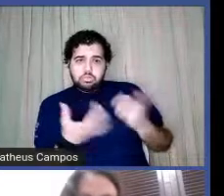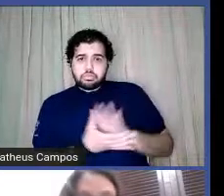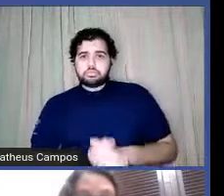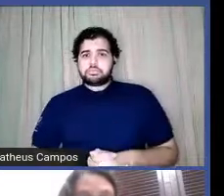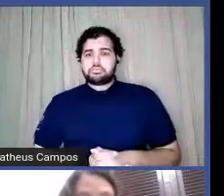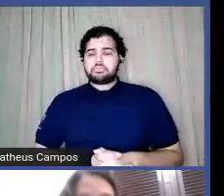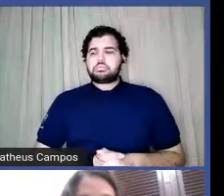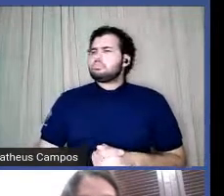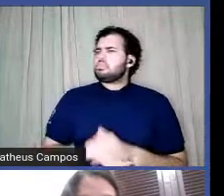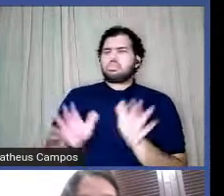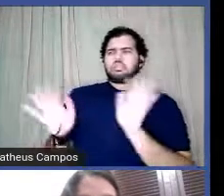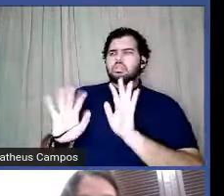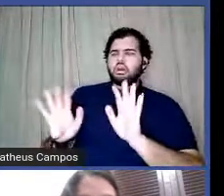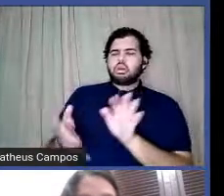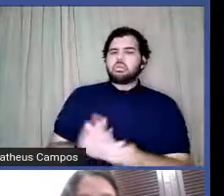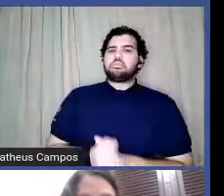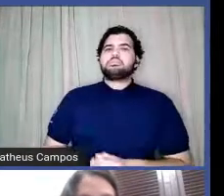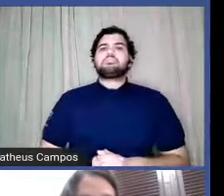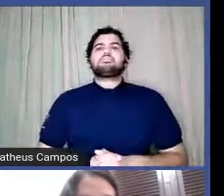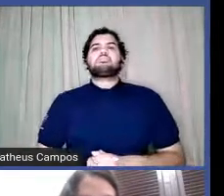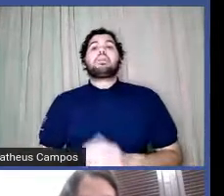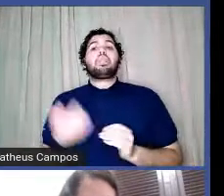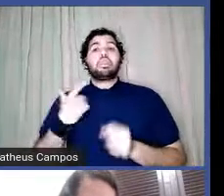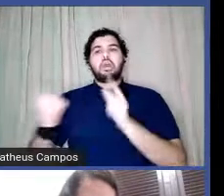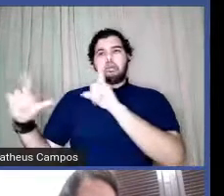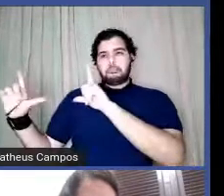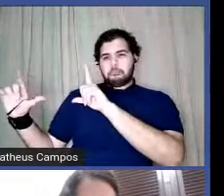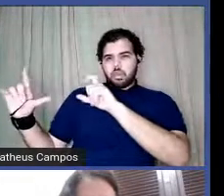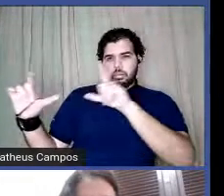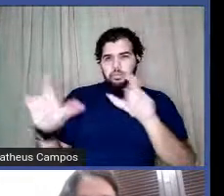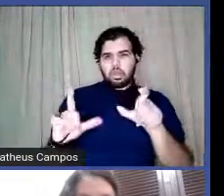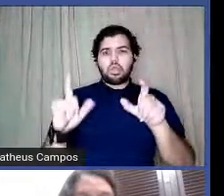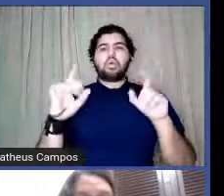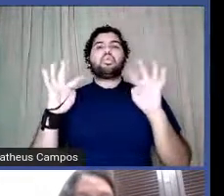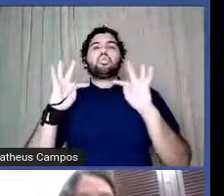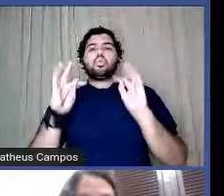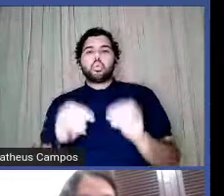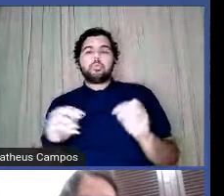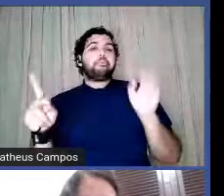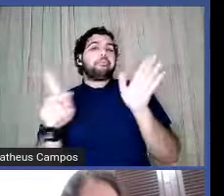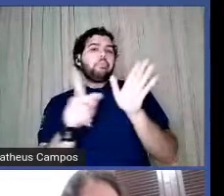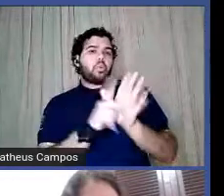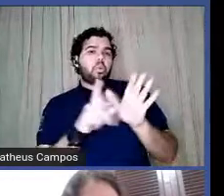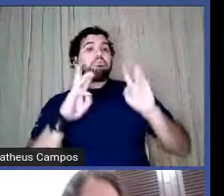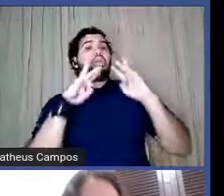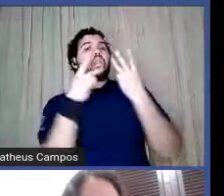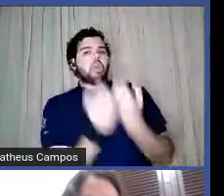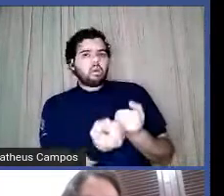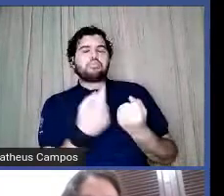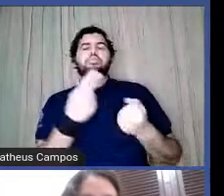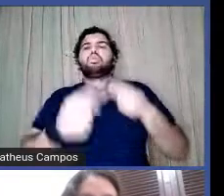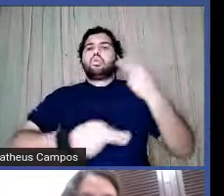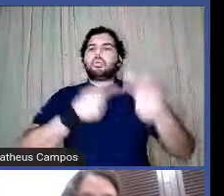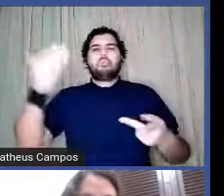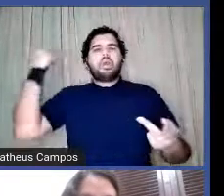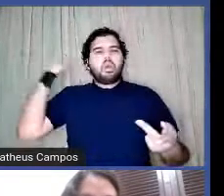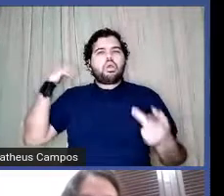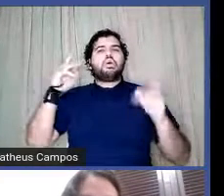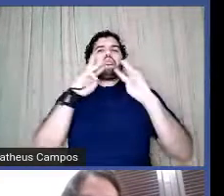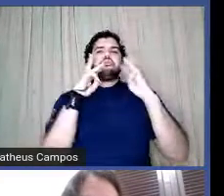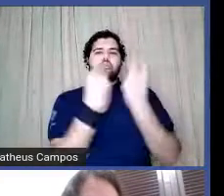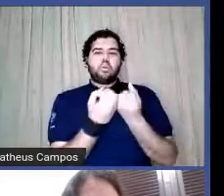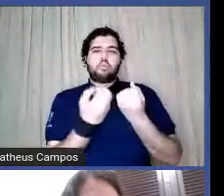Não? Gente, essas fotos foram da nossa oficina. A gente conseguiu fazer essa oficina quando a gente passou no